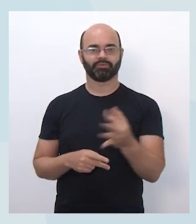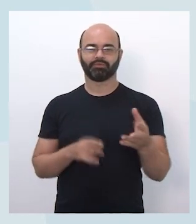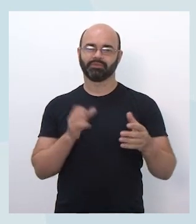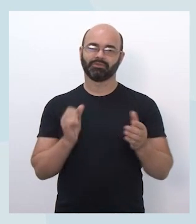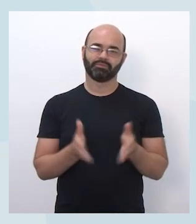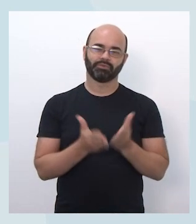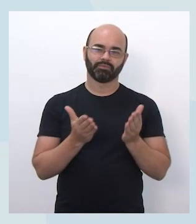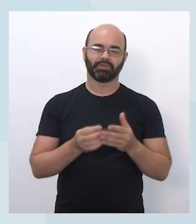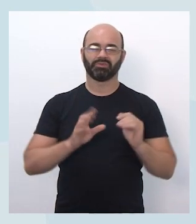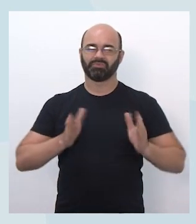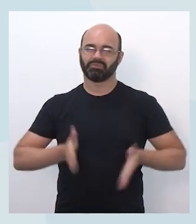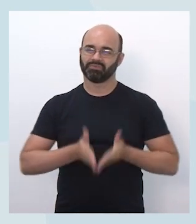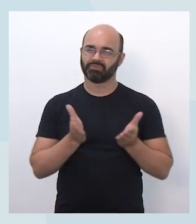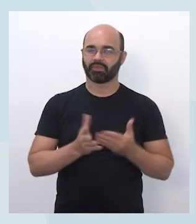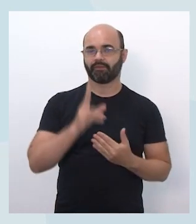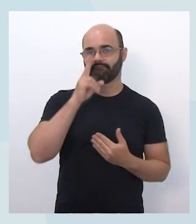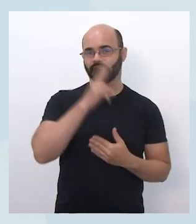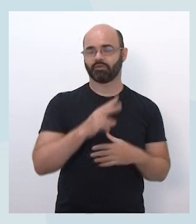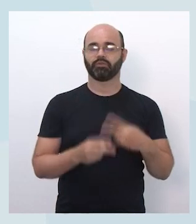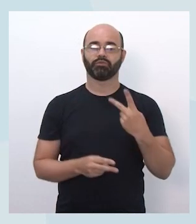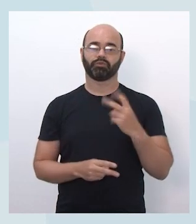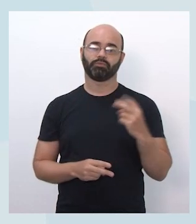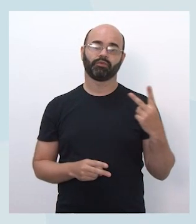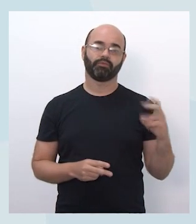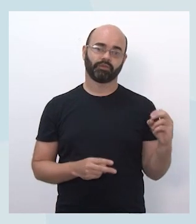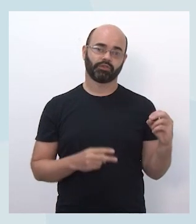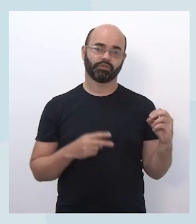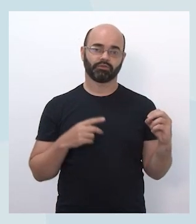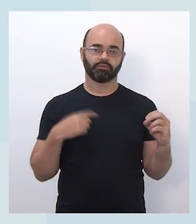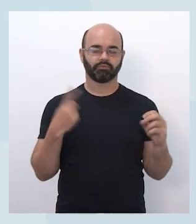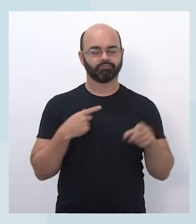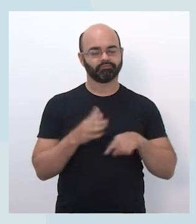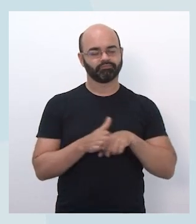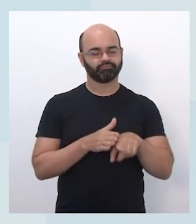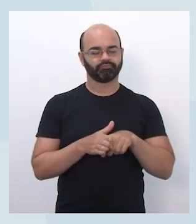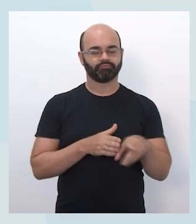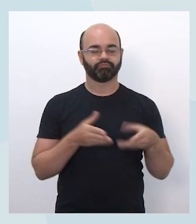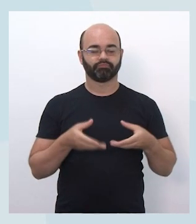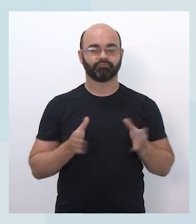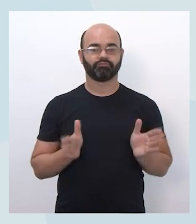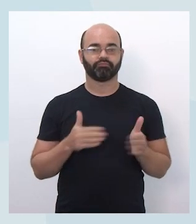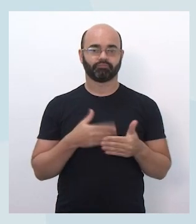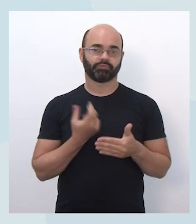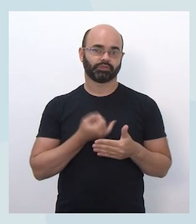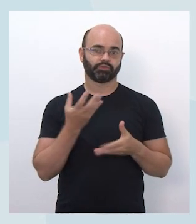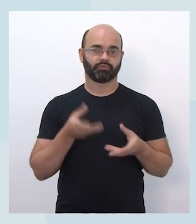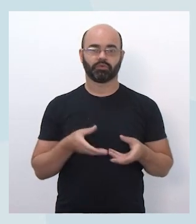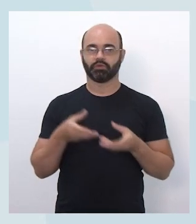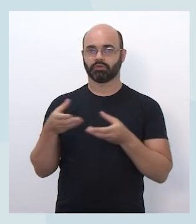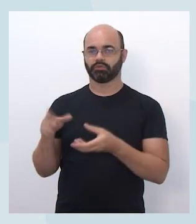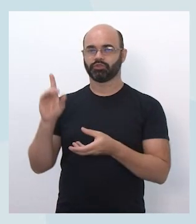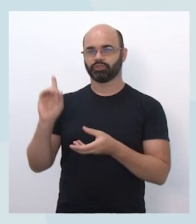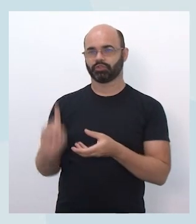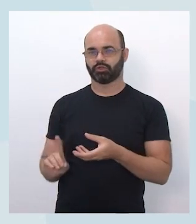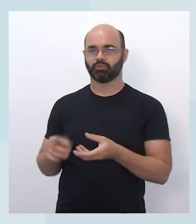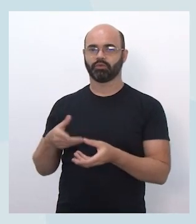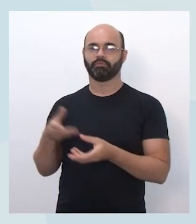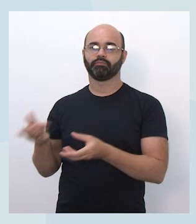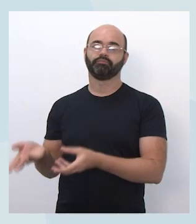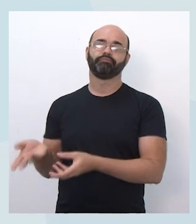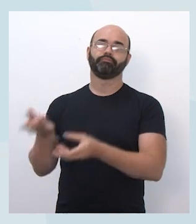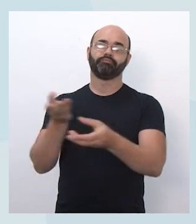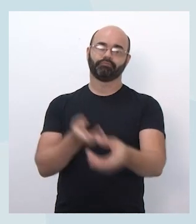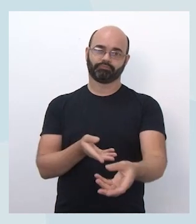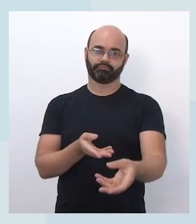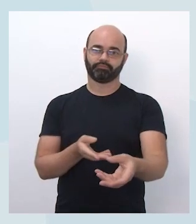pobreza em 2020. Com base nisso, a gente enviou quantidades aproximadas para as diretorias e para as escolas para que a distribuição pudesse